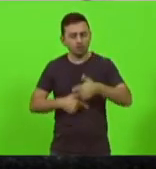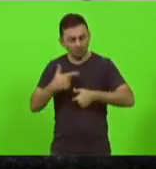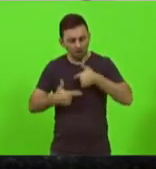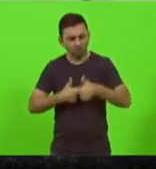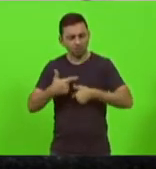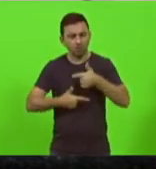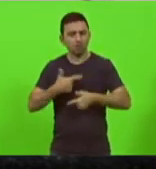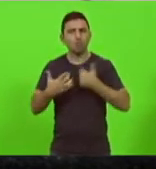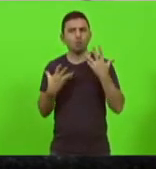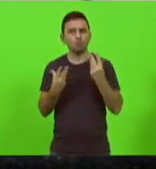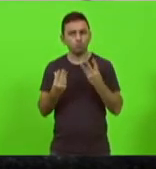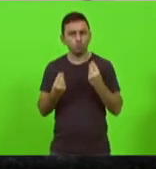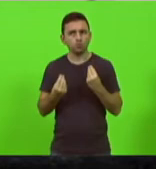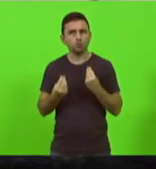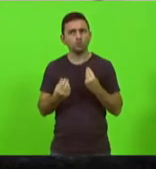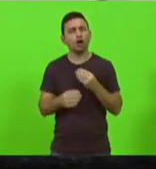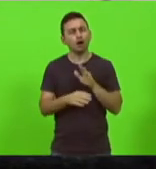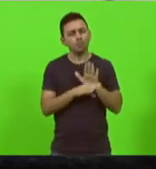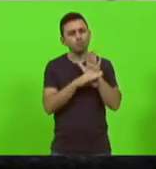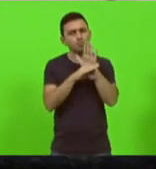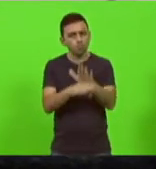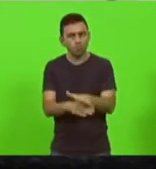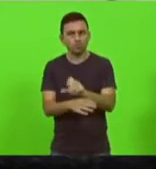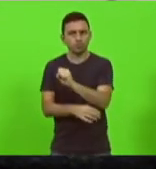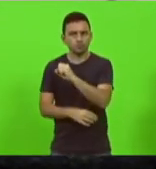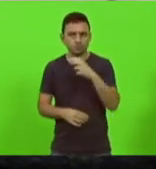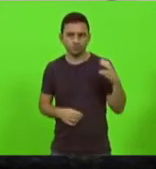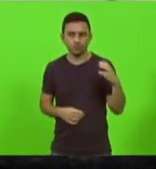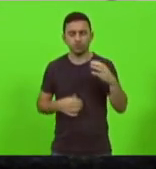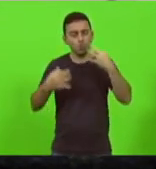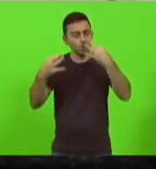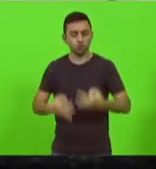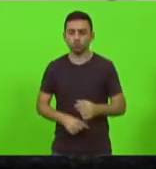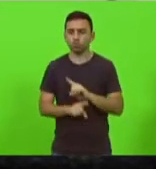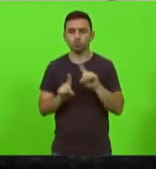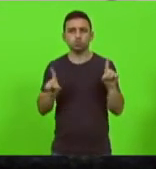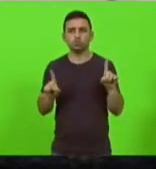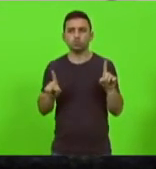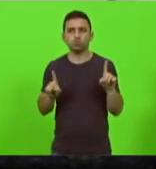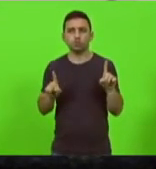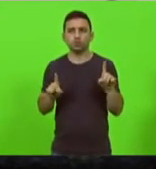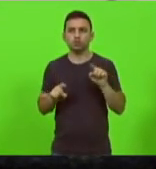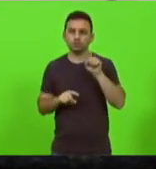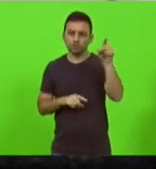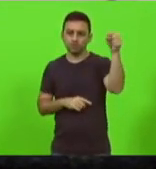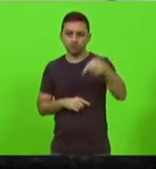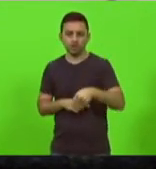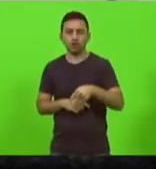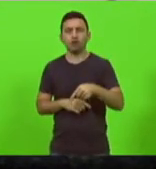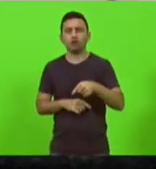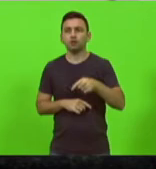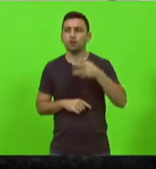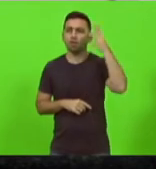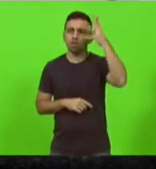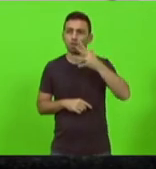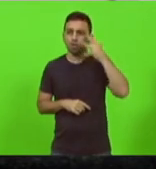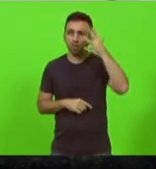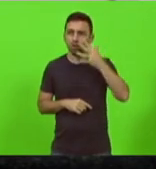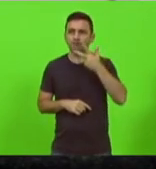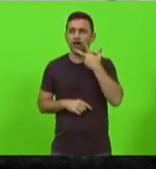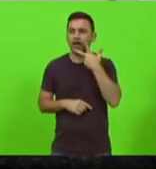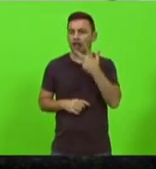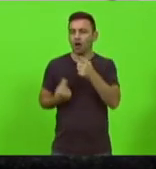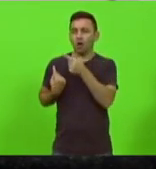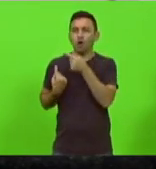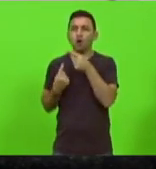muito por Santa Catarina e não é justo que vossa excelência venha na tribuna e faça um ataque